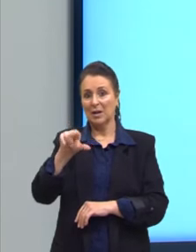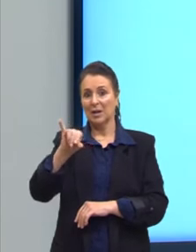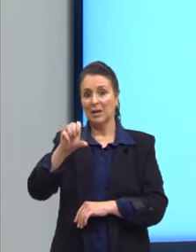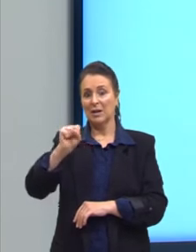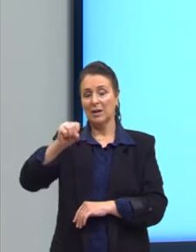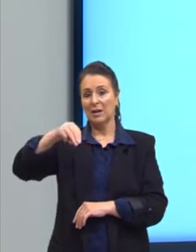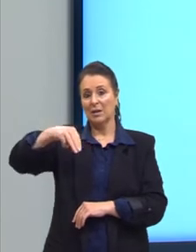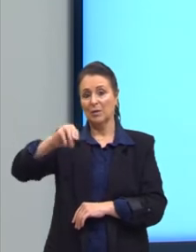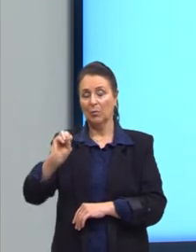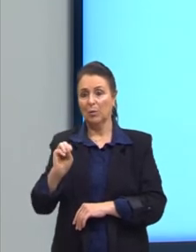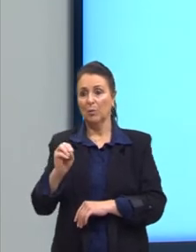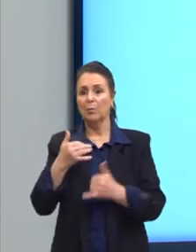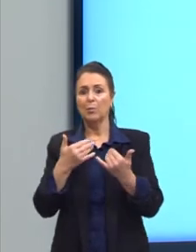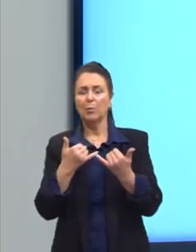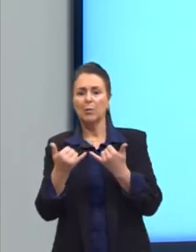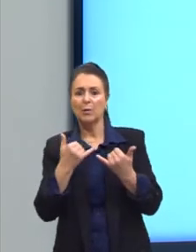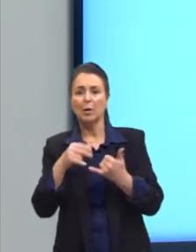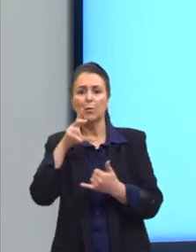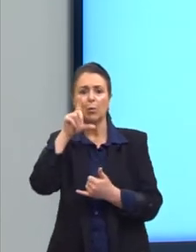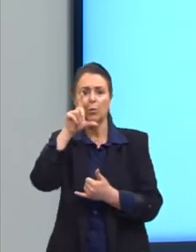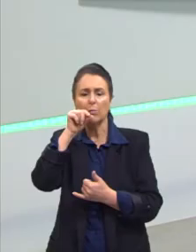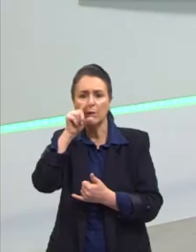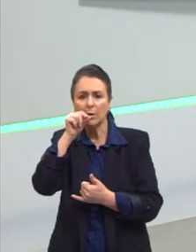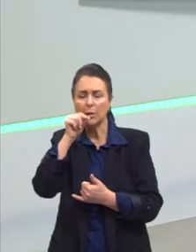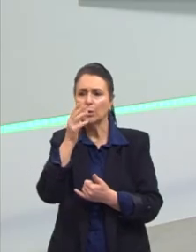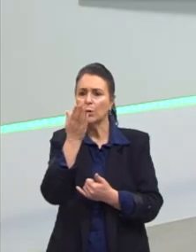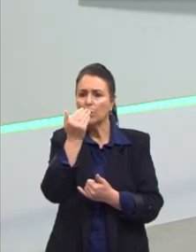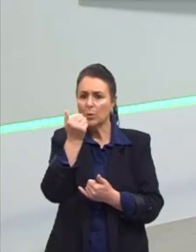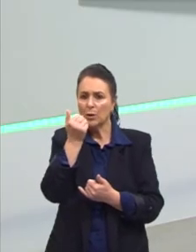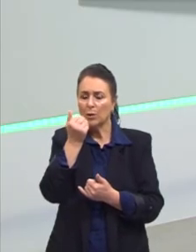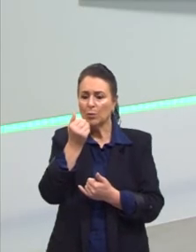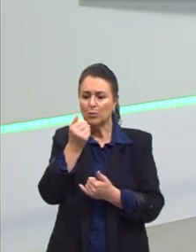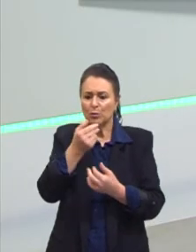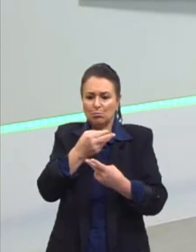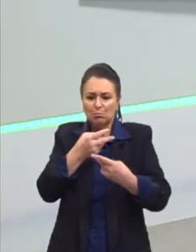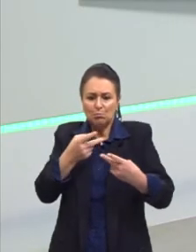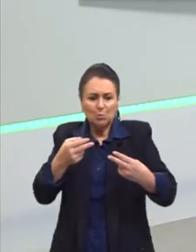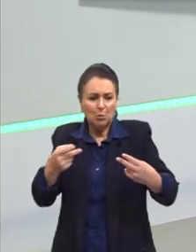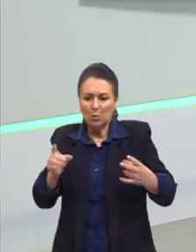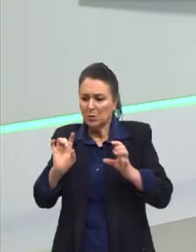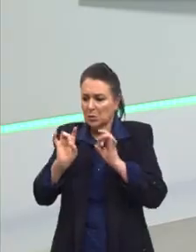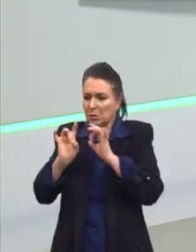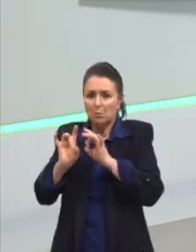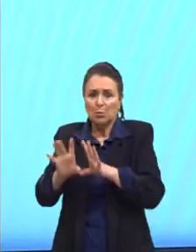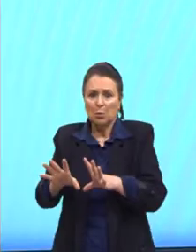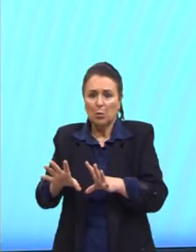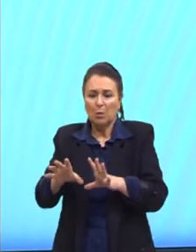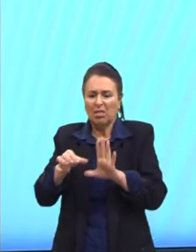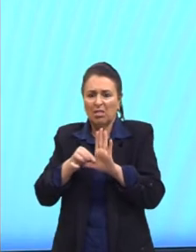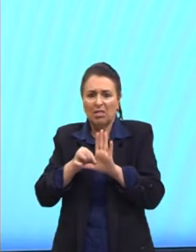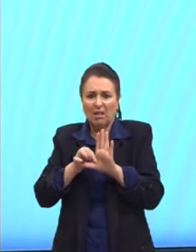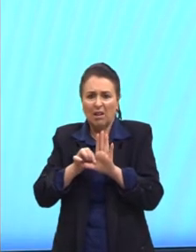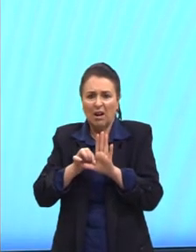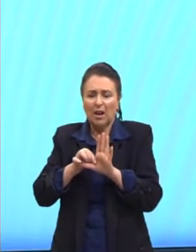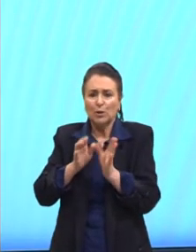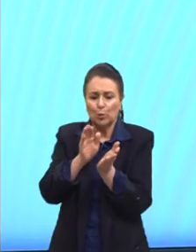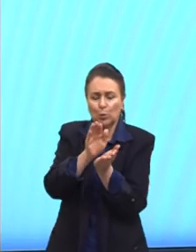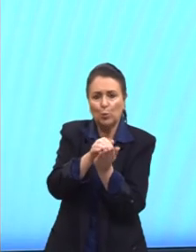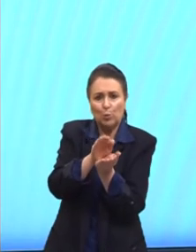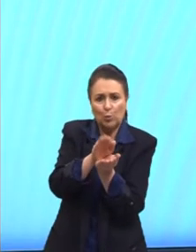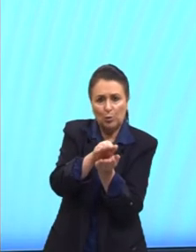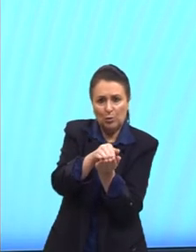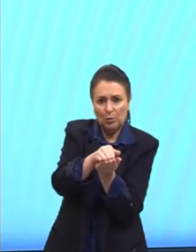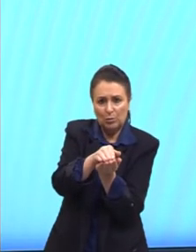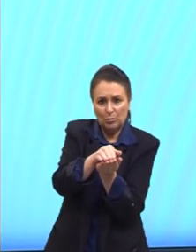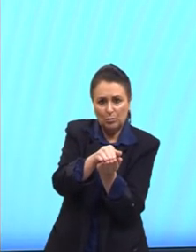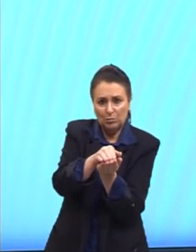um pássaro se alimentando, então, dos restos do crocodilo, dos dentes da boca ali, do